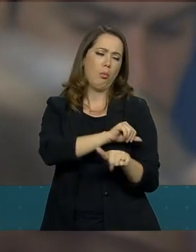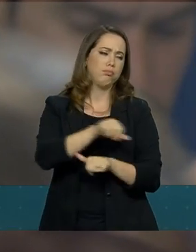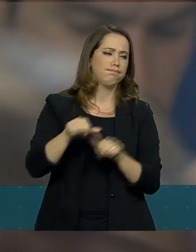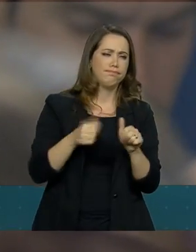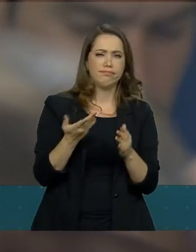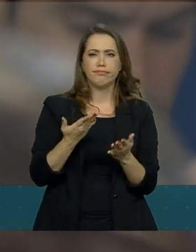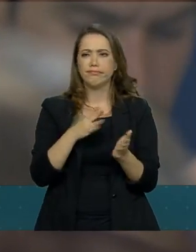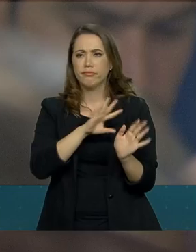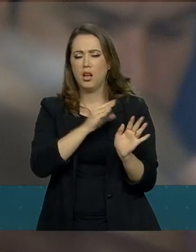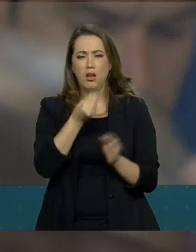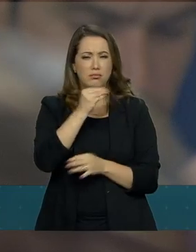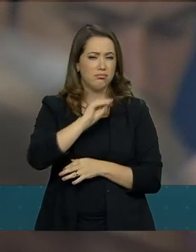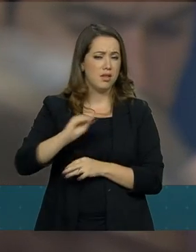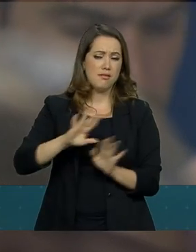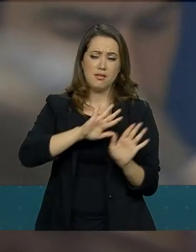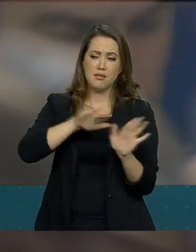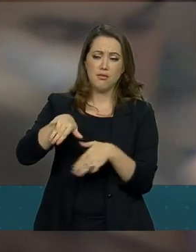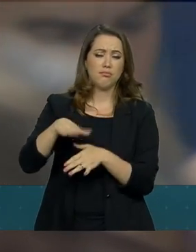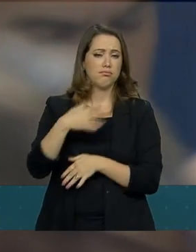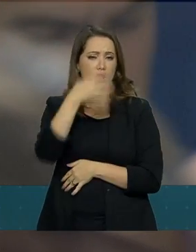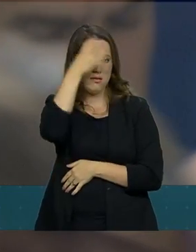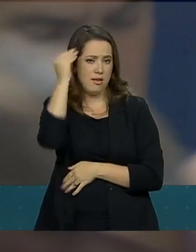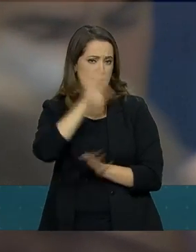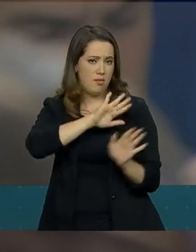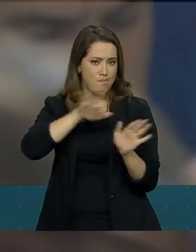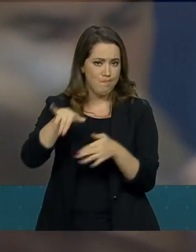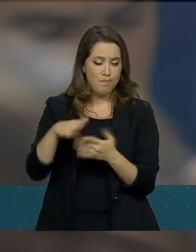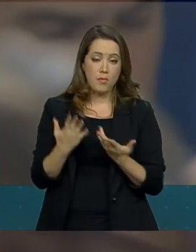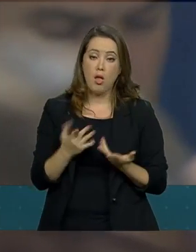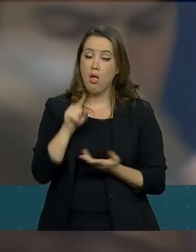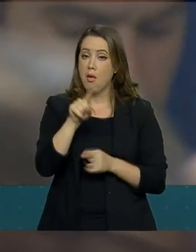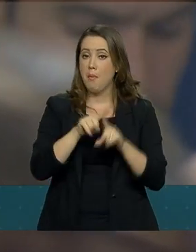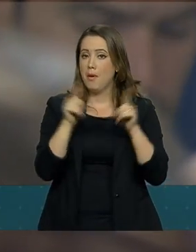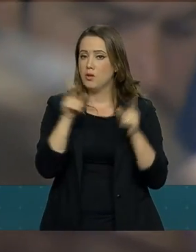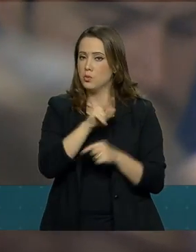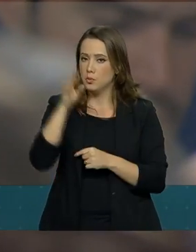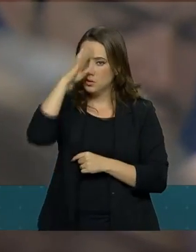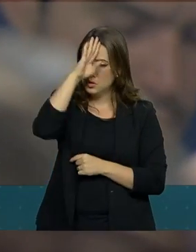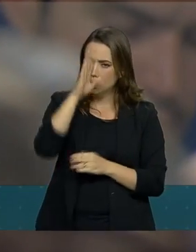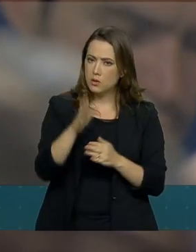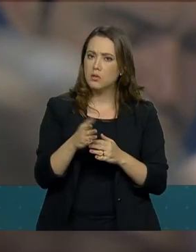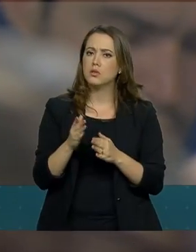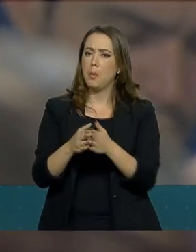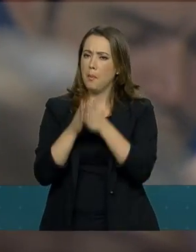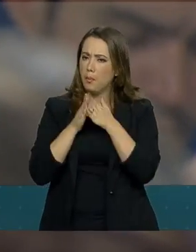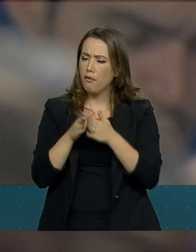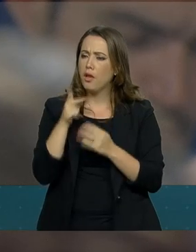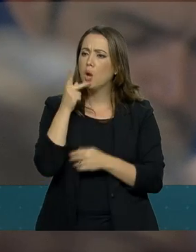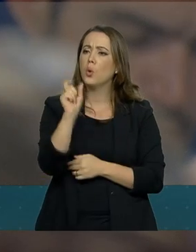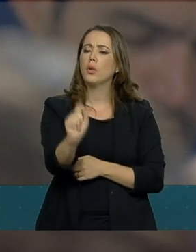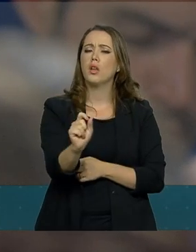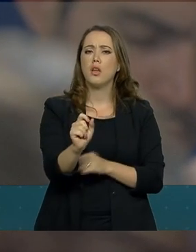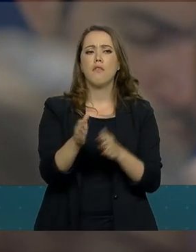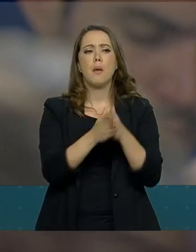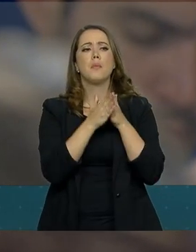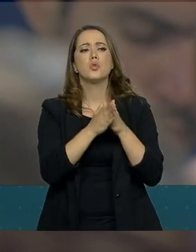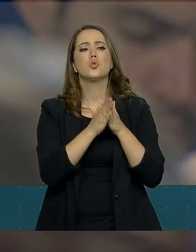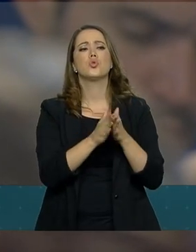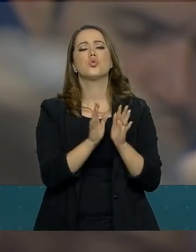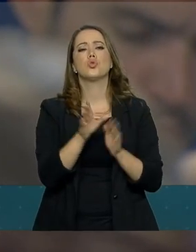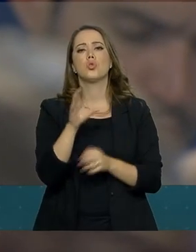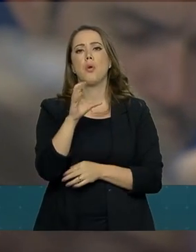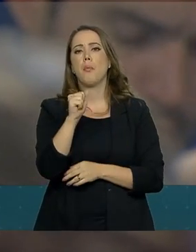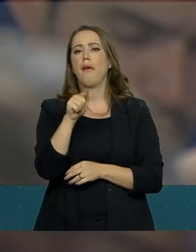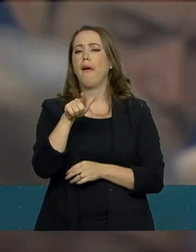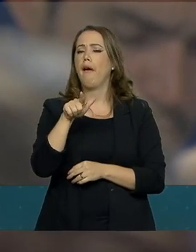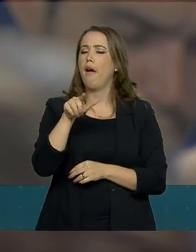O presidente comentou alguma coisa sobre esse assunto? Ele vai interferir? Vai pedir para o filho não usar mais as redes sociais? Porque é